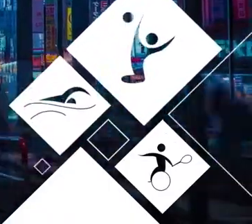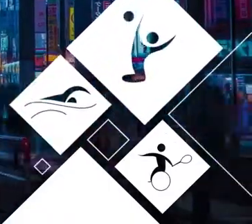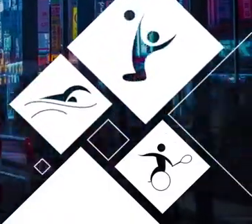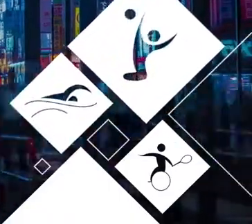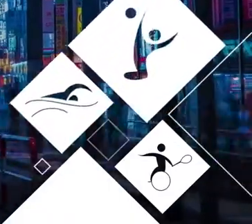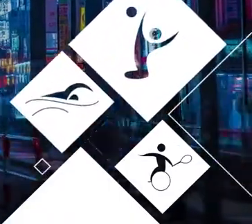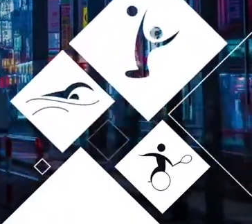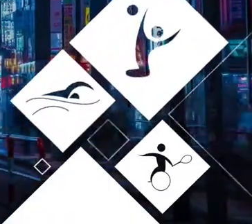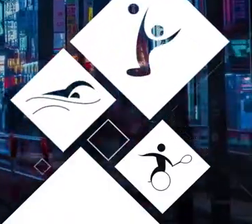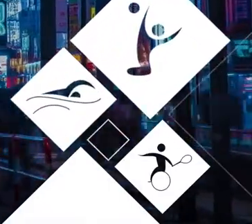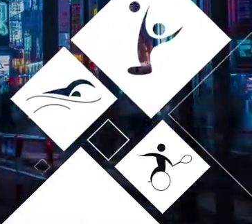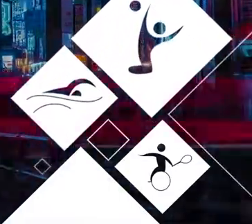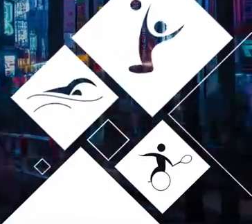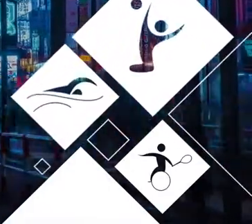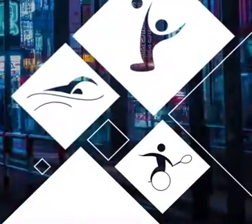Transcrição e Quintena Coelho